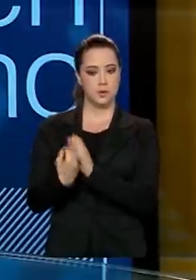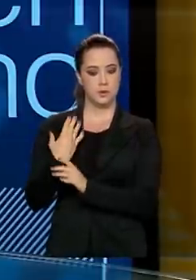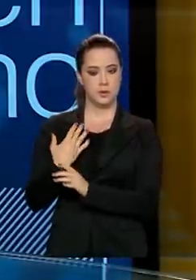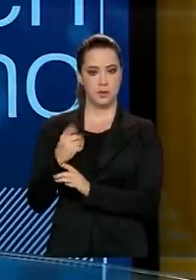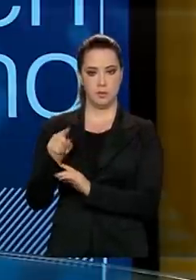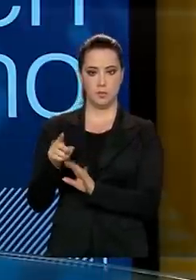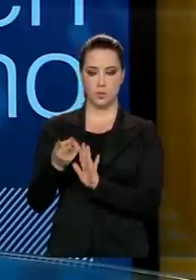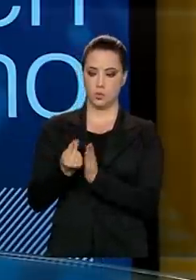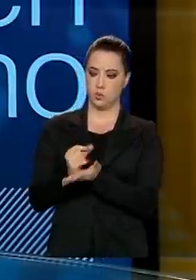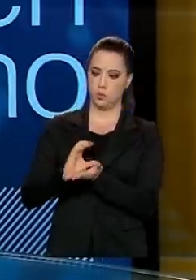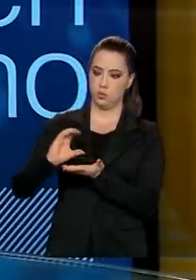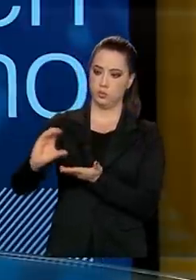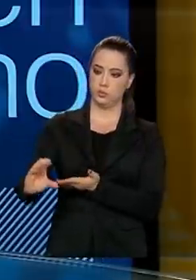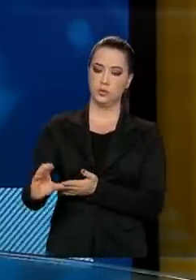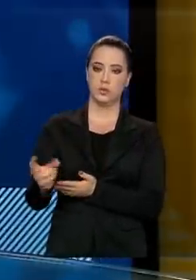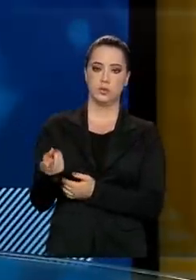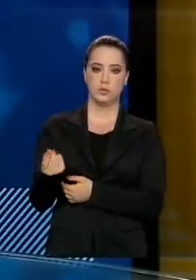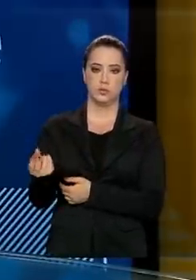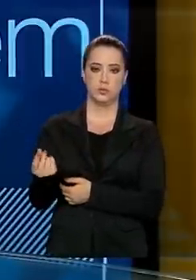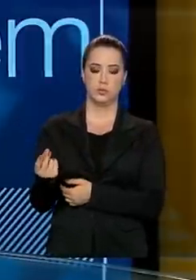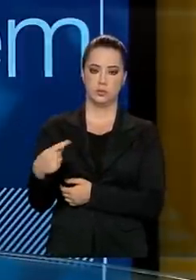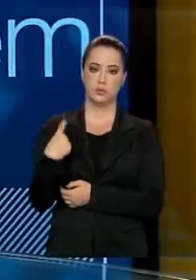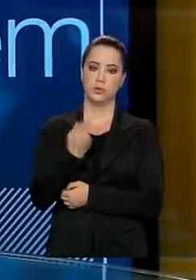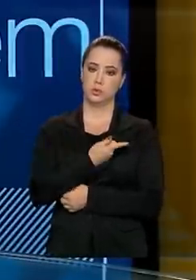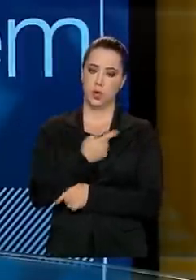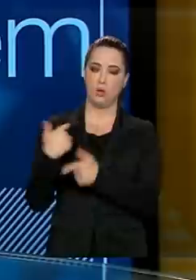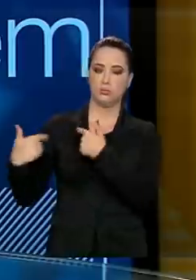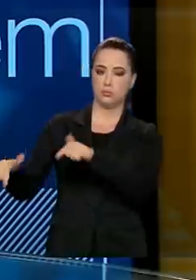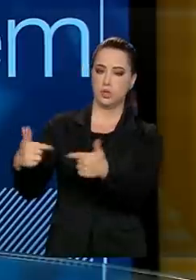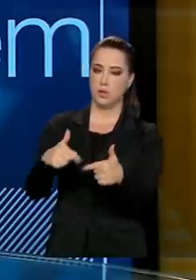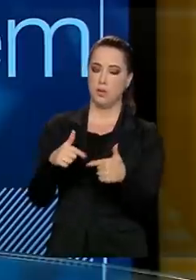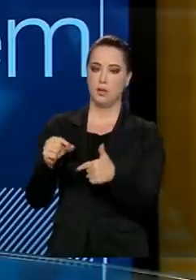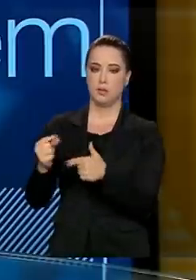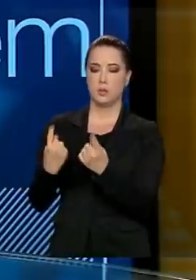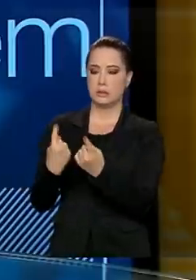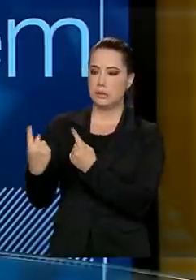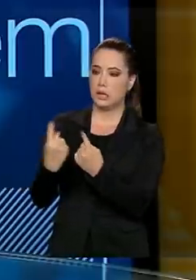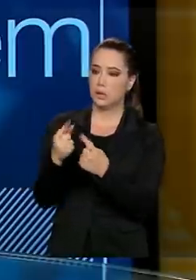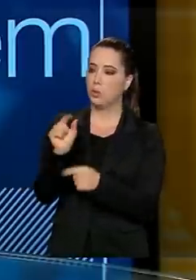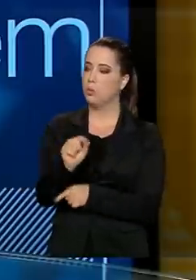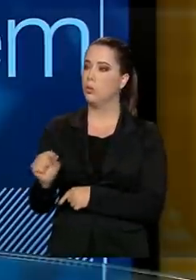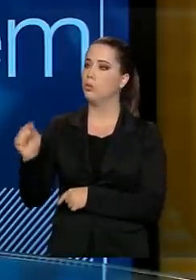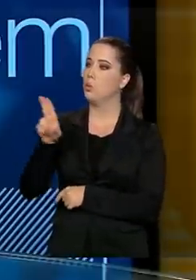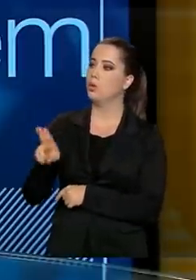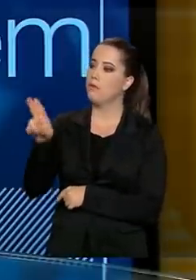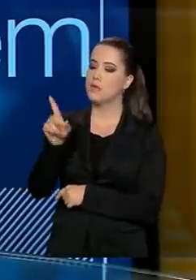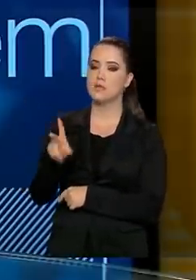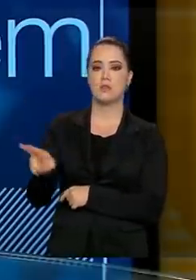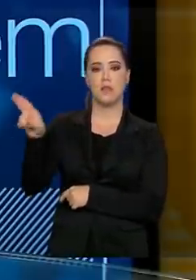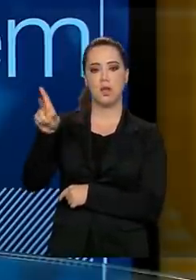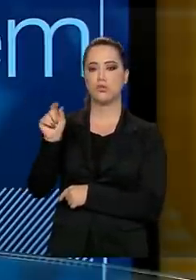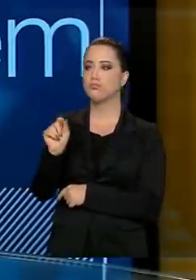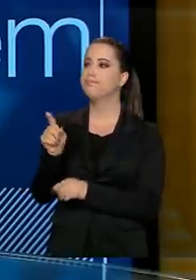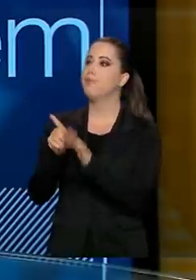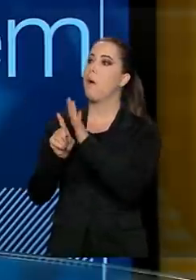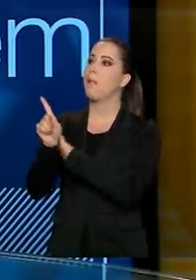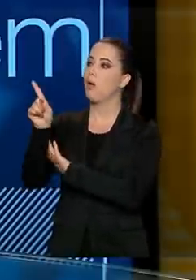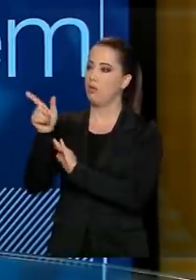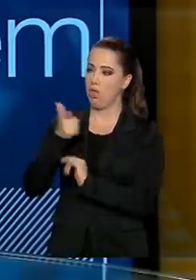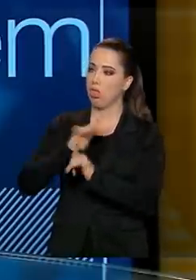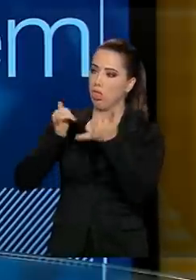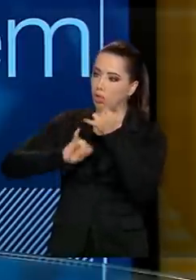adicional, um crédito orçamentário. Nós fizemos uma consulta a cada universidade sobre se a universidade tinha